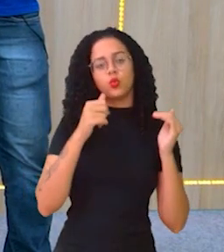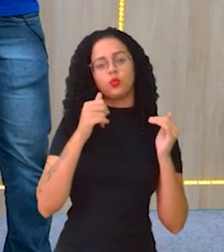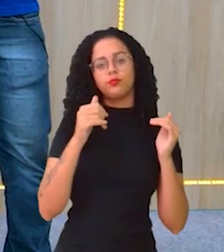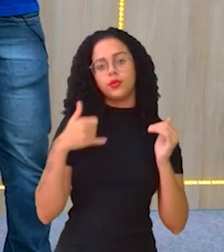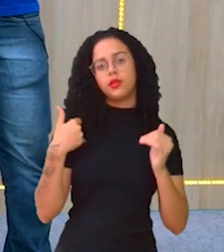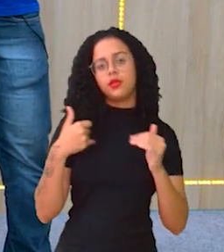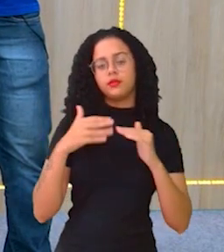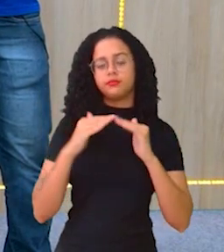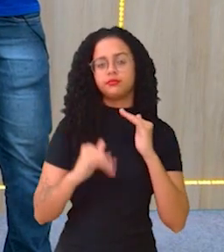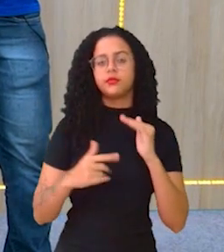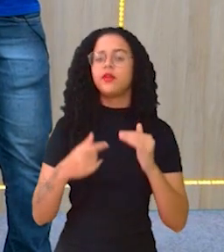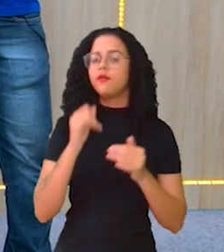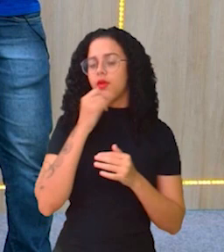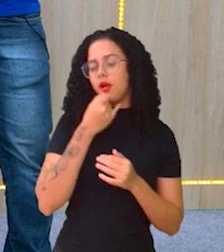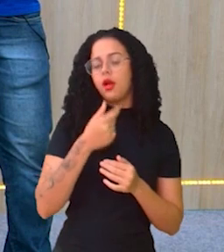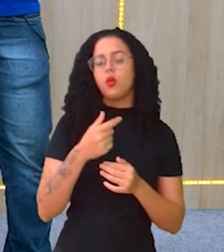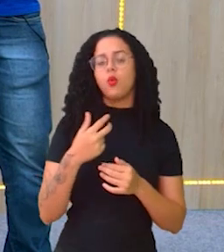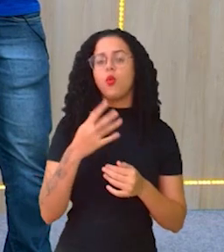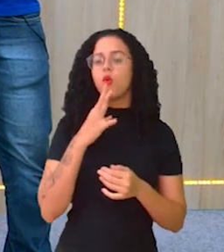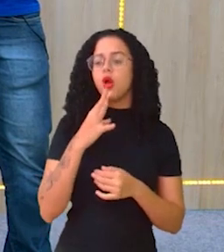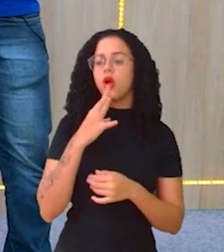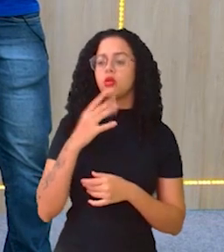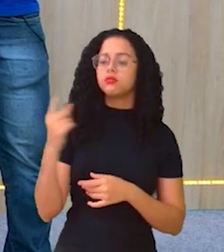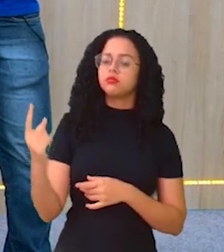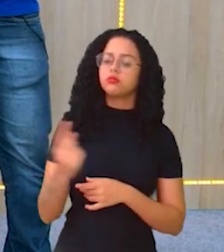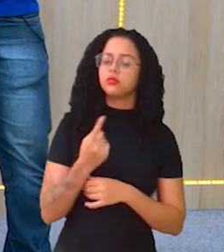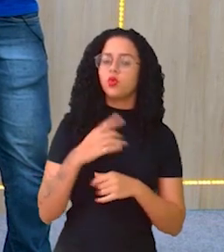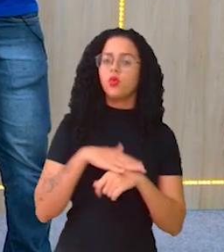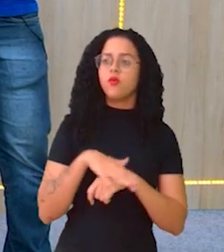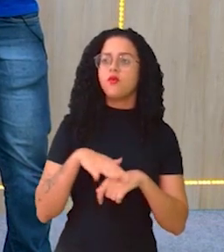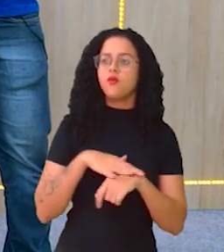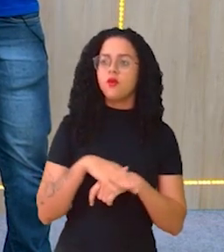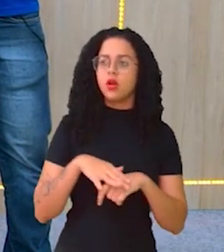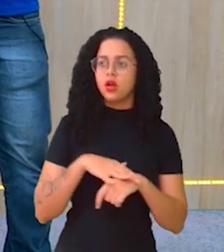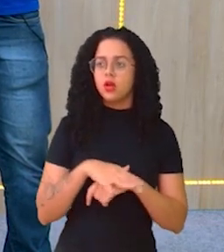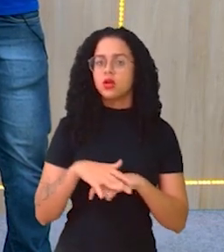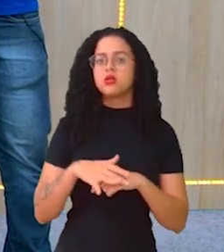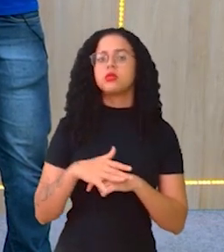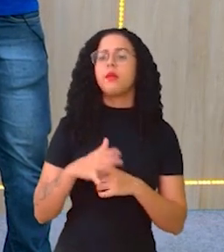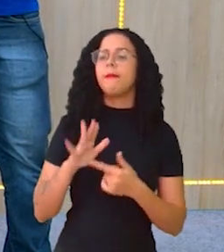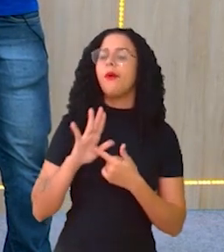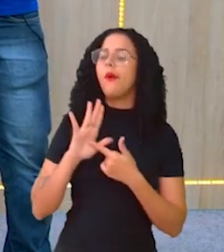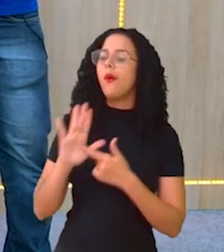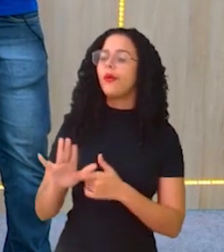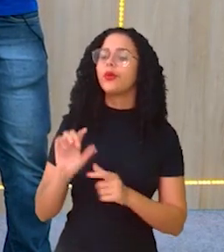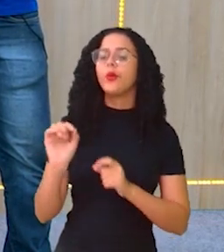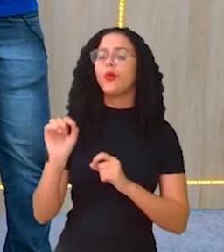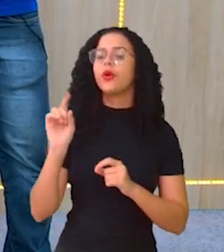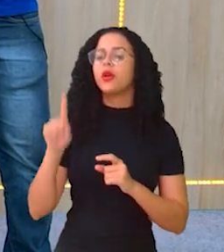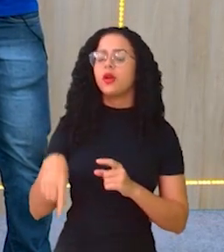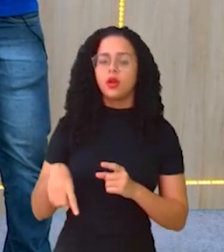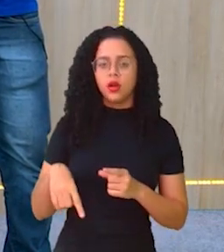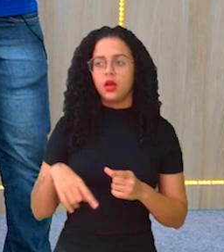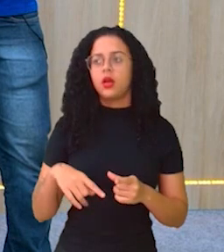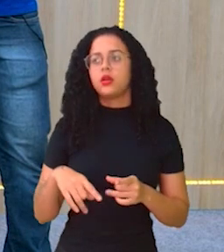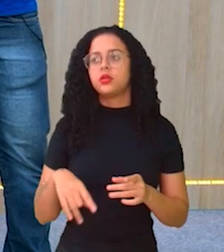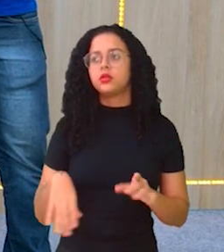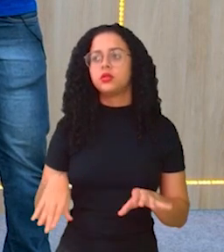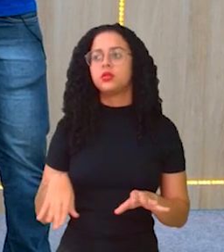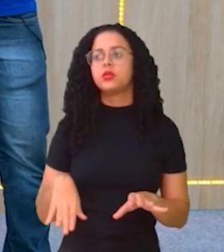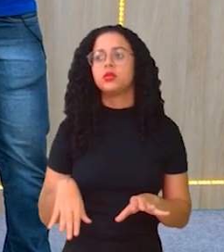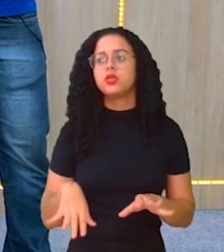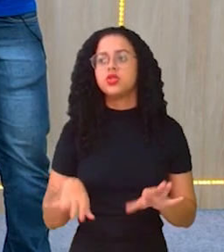conhece alguém que vem ali, conversa e tal. Induz. Que é, né, mais desenrolado, assim, chega com a